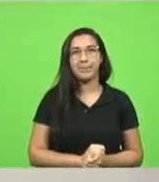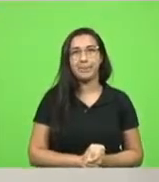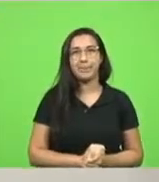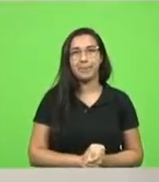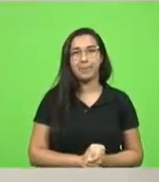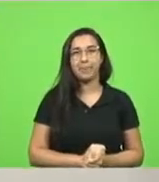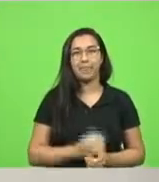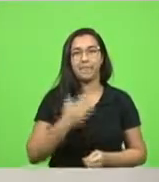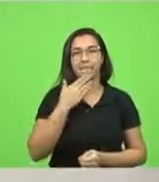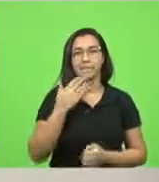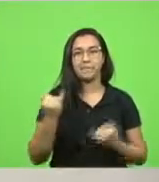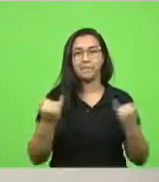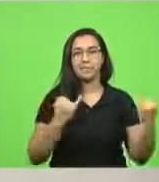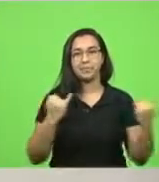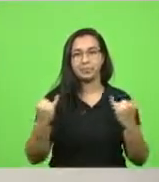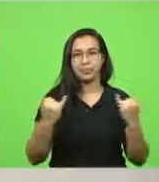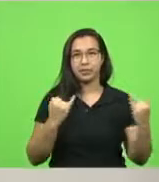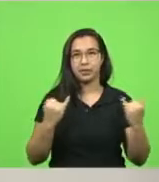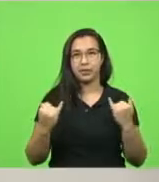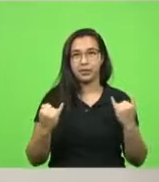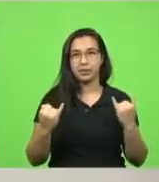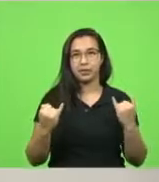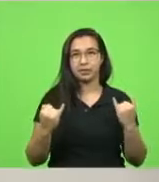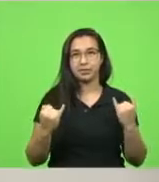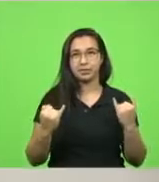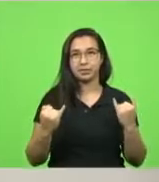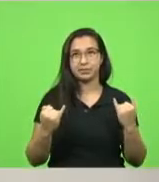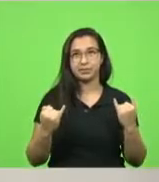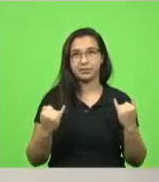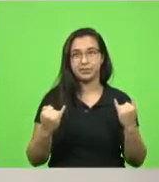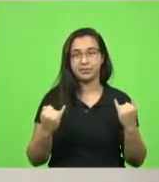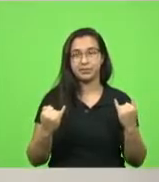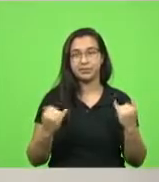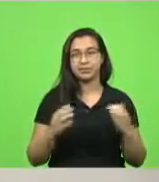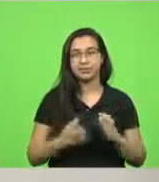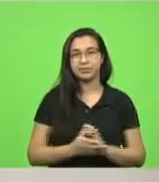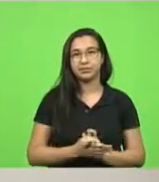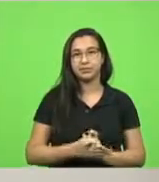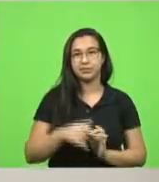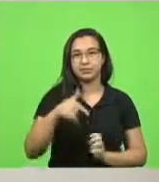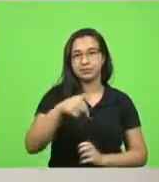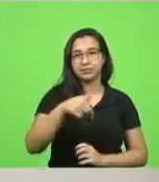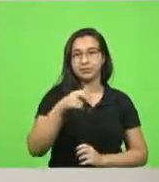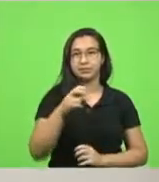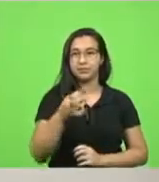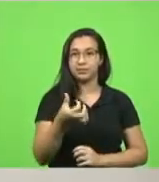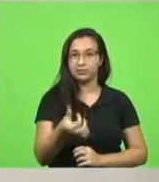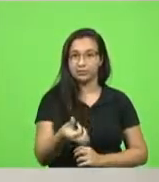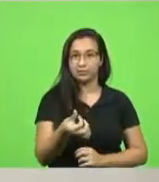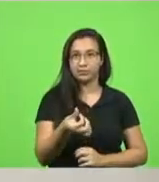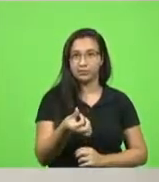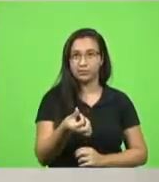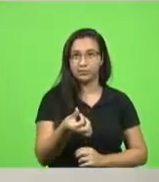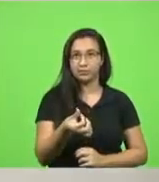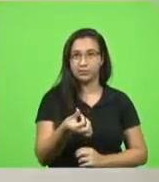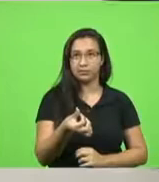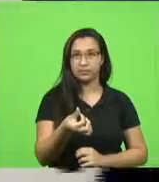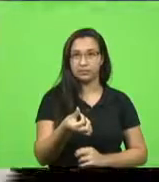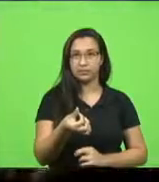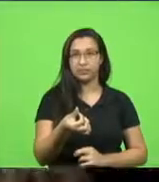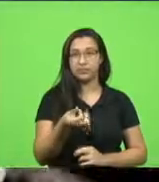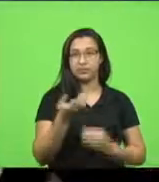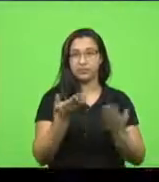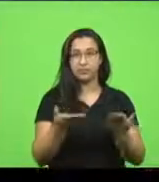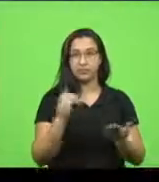Pedidos de informação. Pedido de informação 76. Autor, deputado Gessé